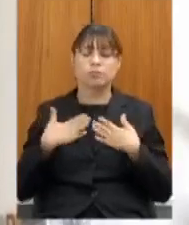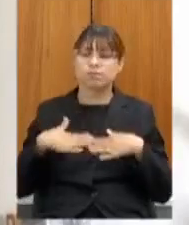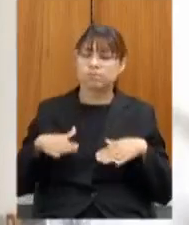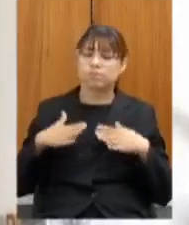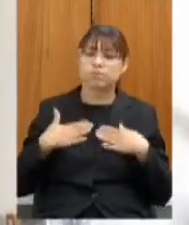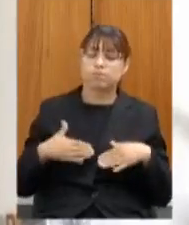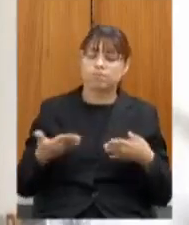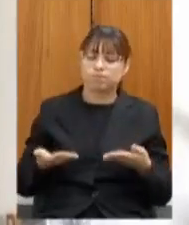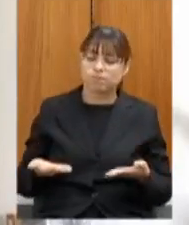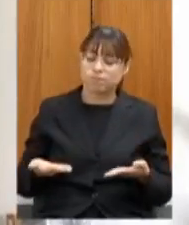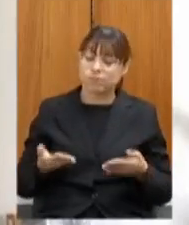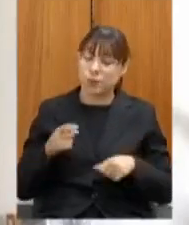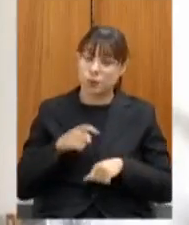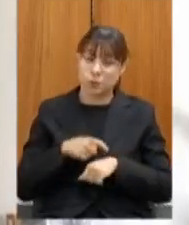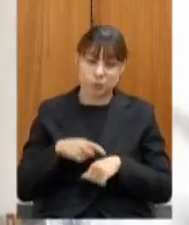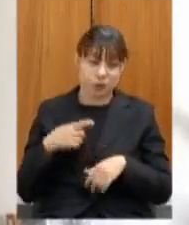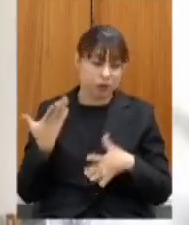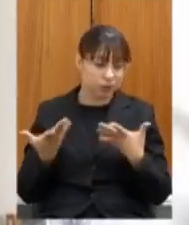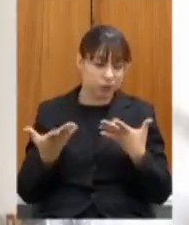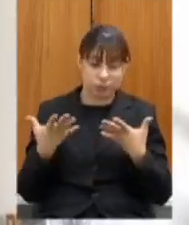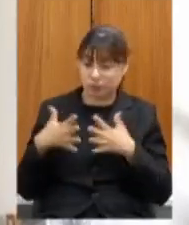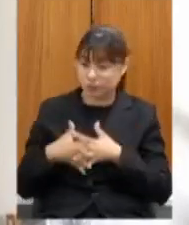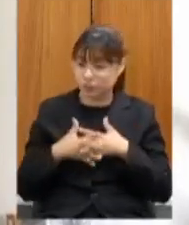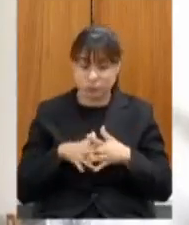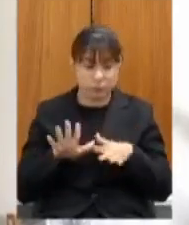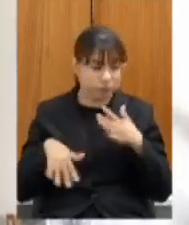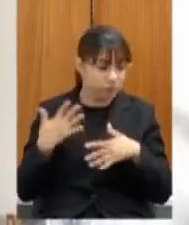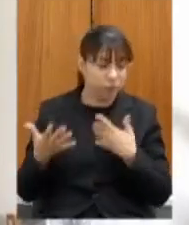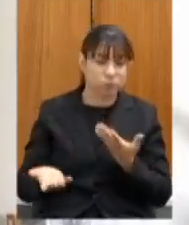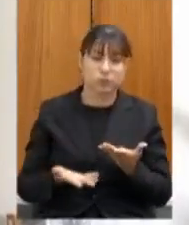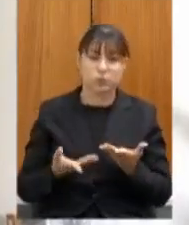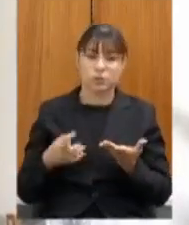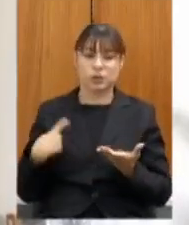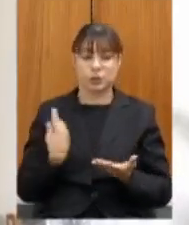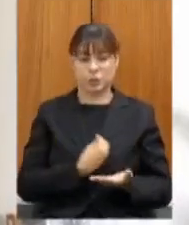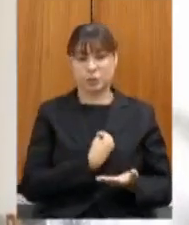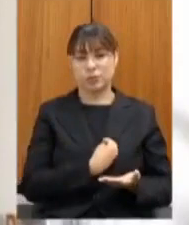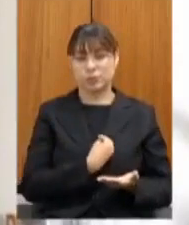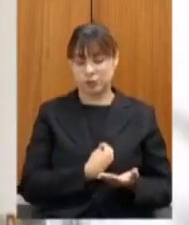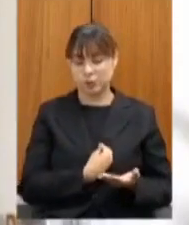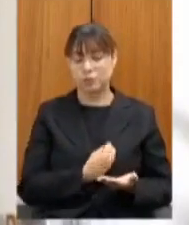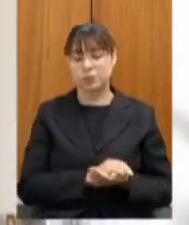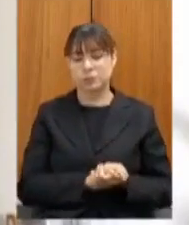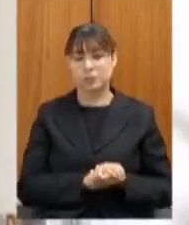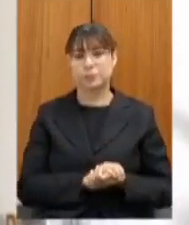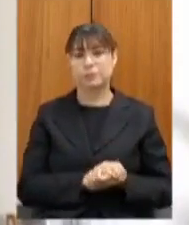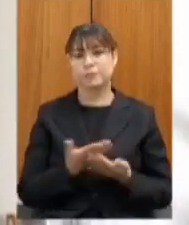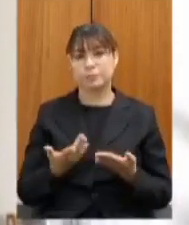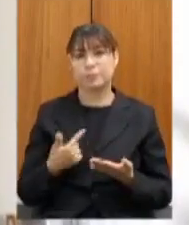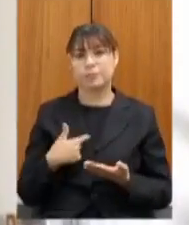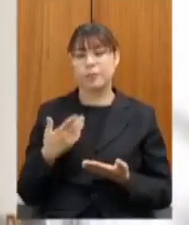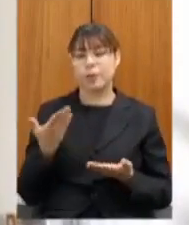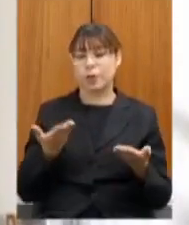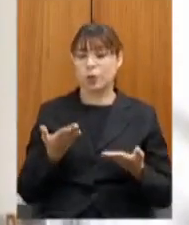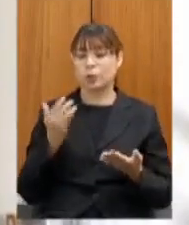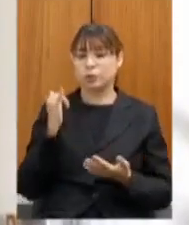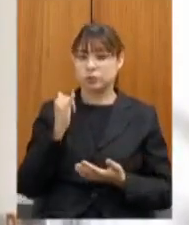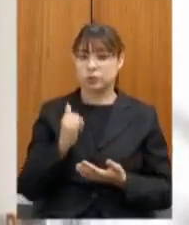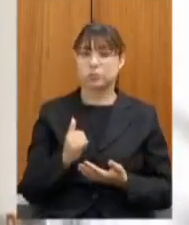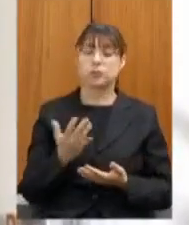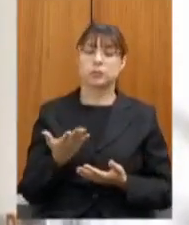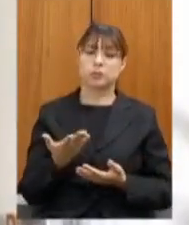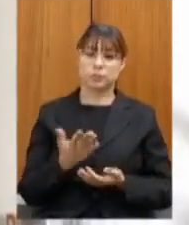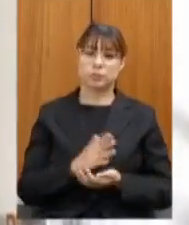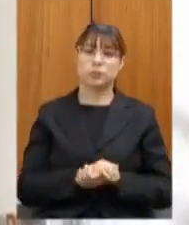num momento tão conturbado da nossa vida social então eu deixo aqui hoje essa